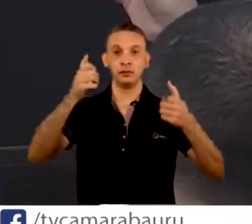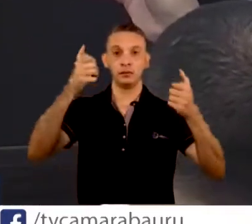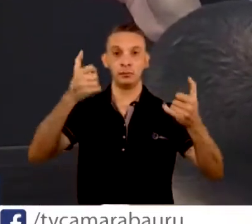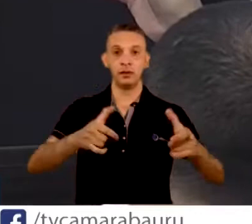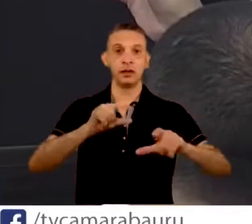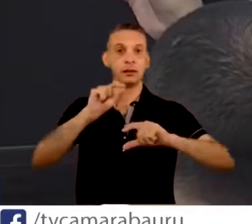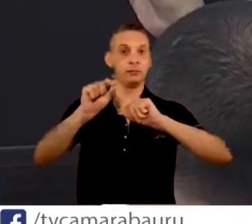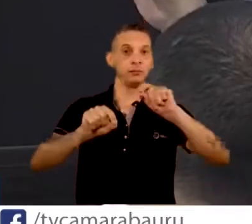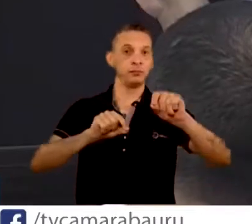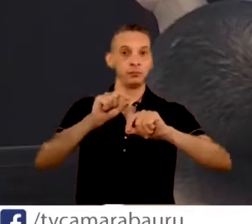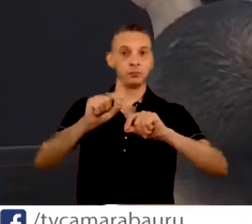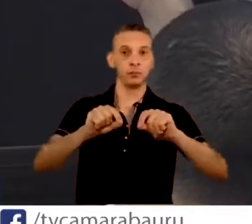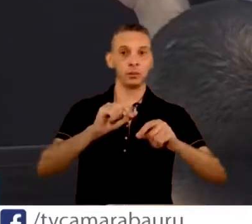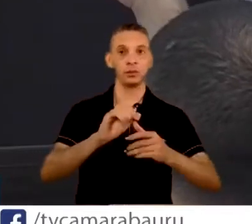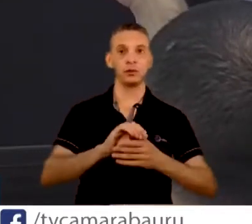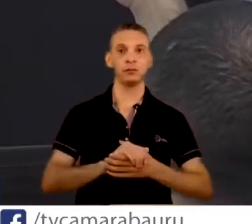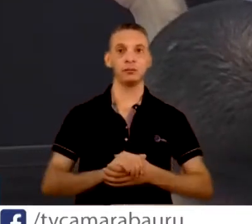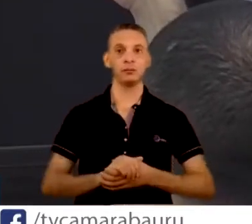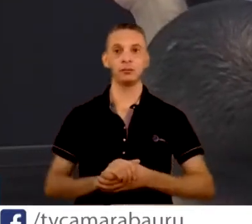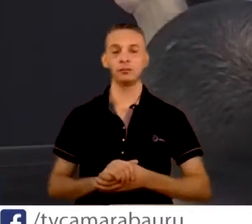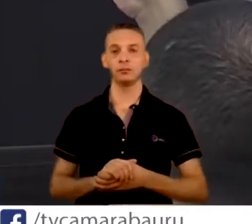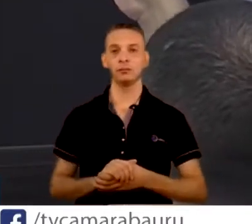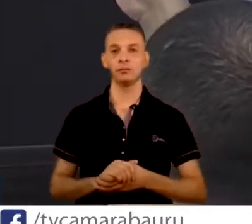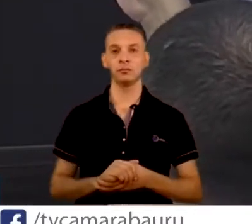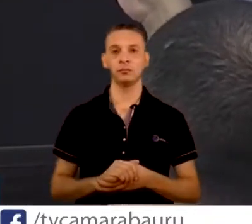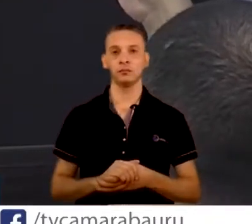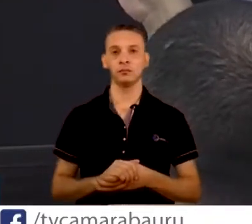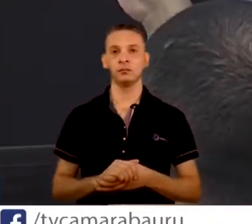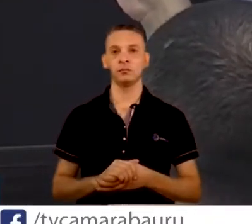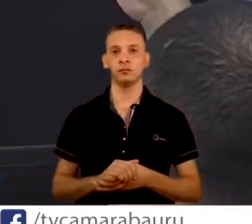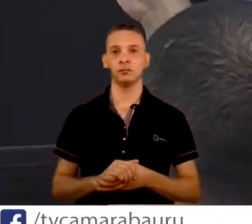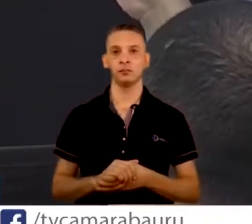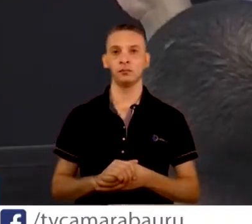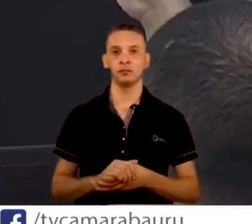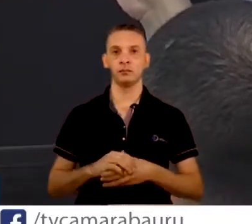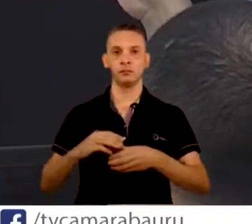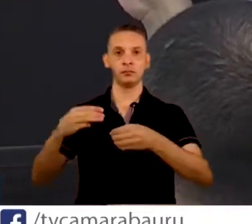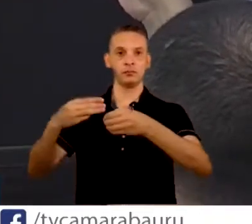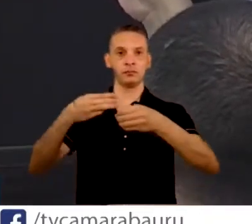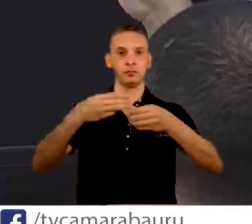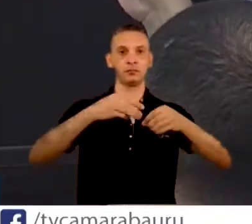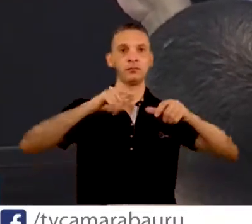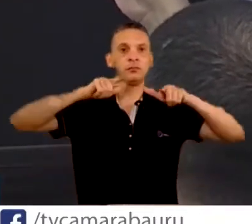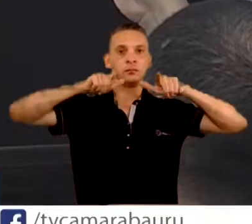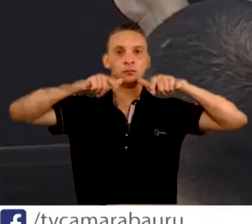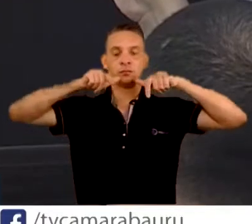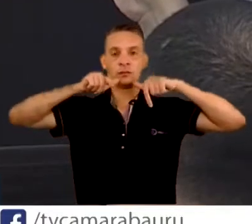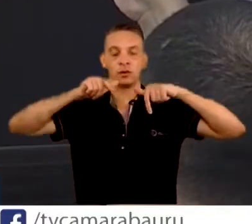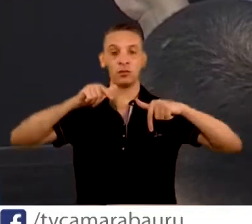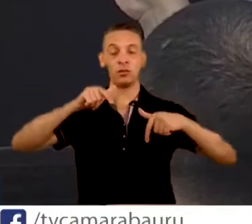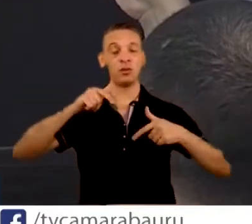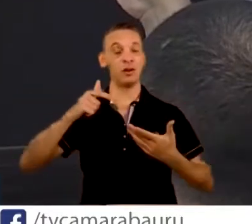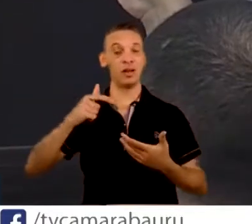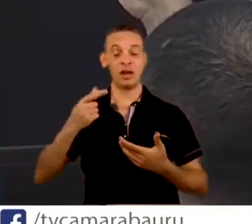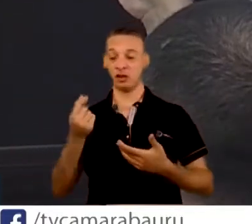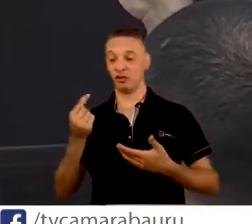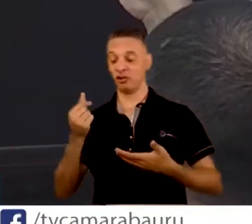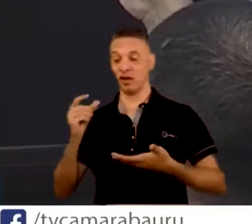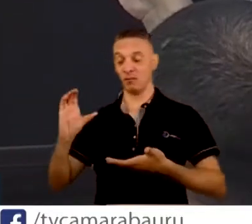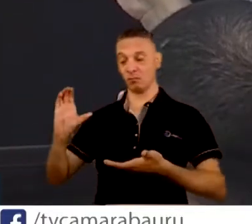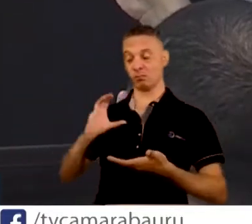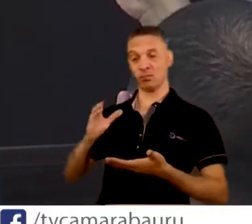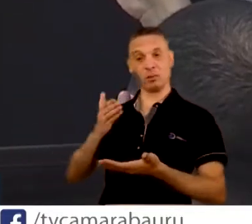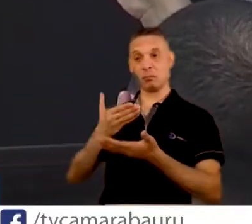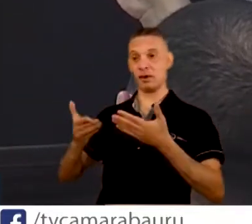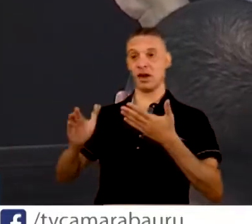que o município não corria riscos de perder os recursos, se caso paralisasse